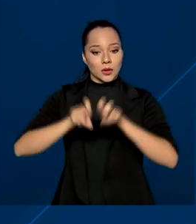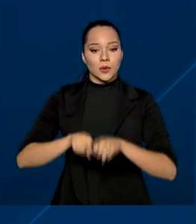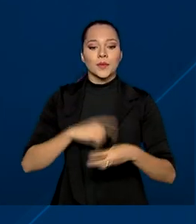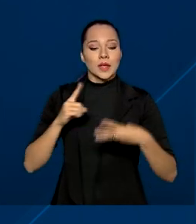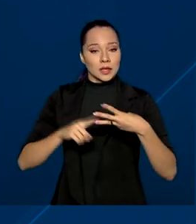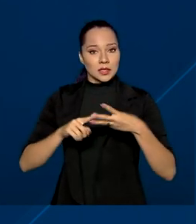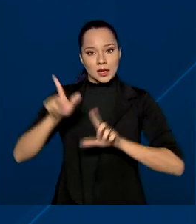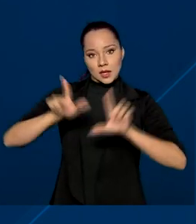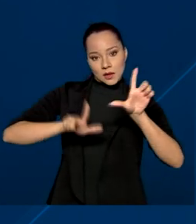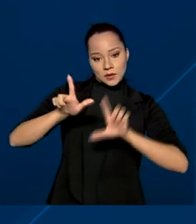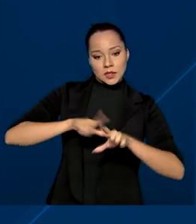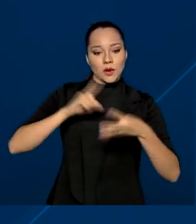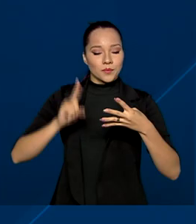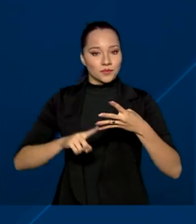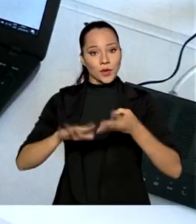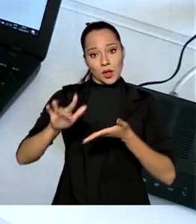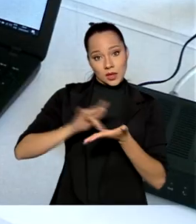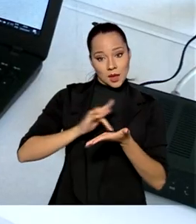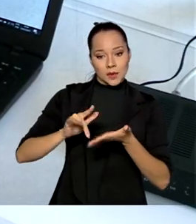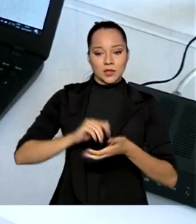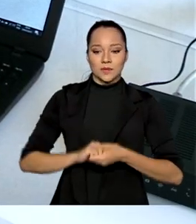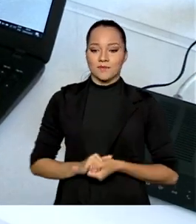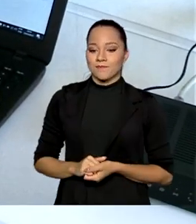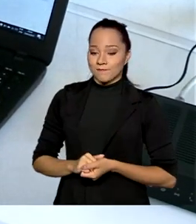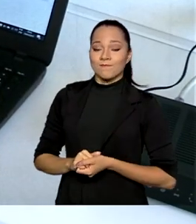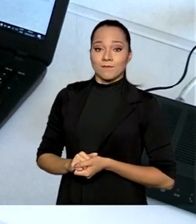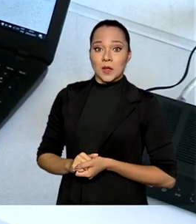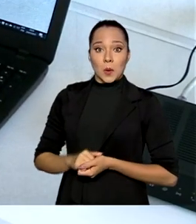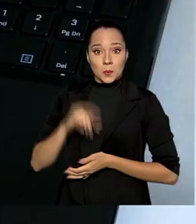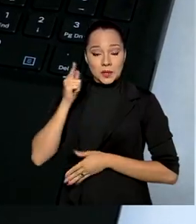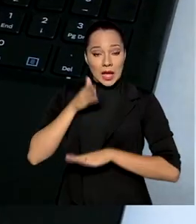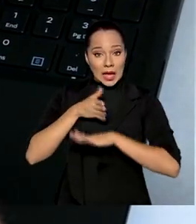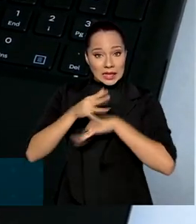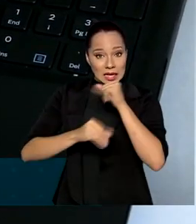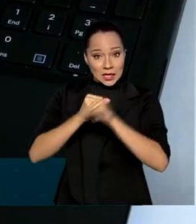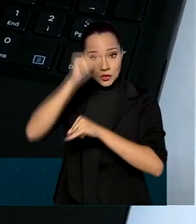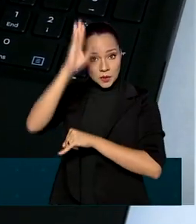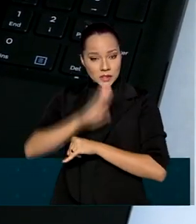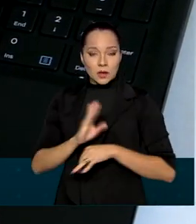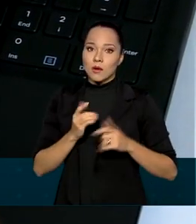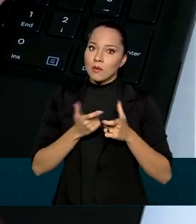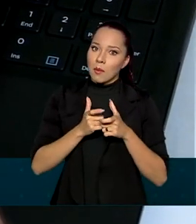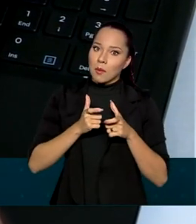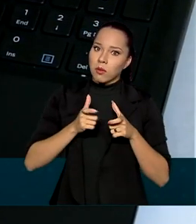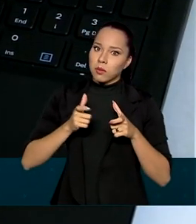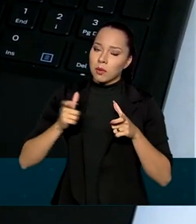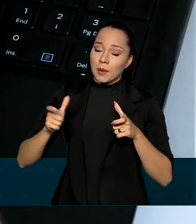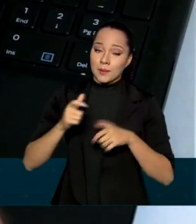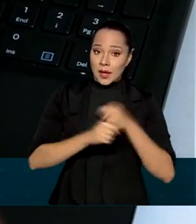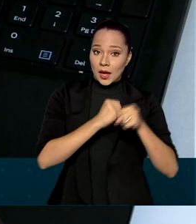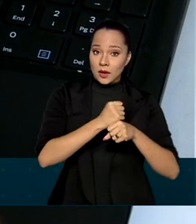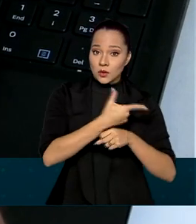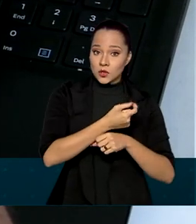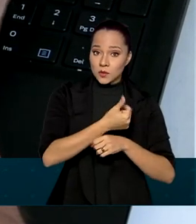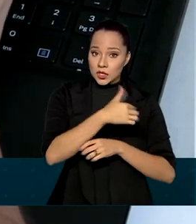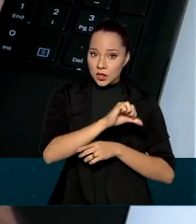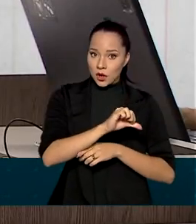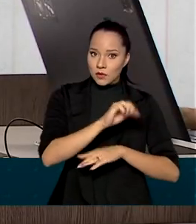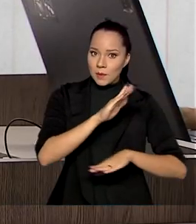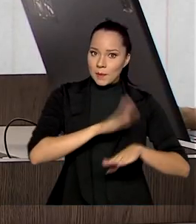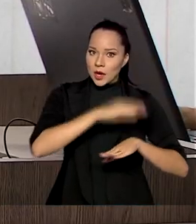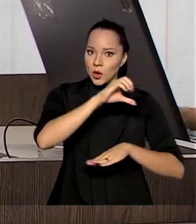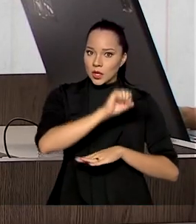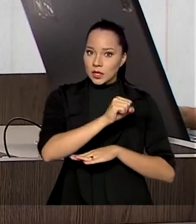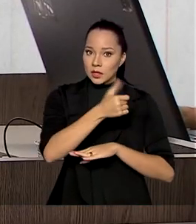seguido da televisão e do tablet. O acesso à internet no país vem aumentando. Em 2019, mais de